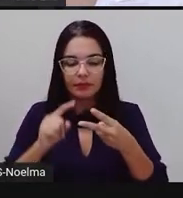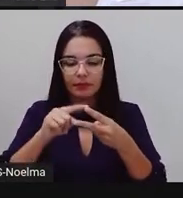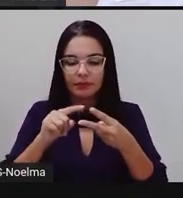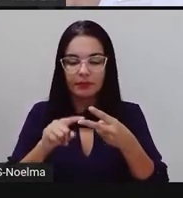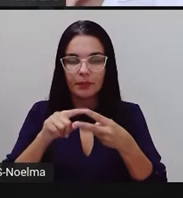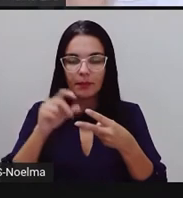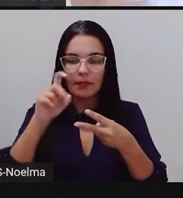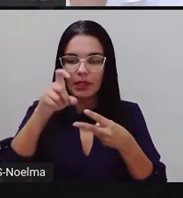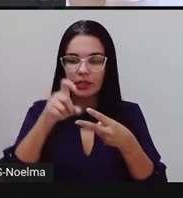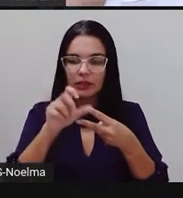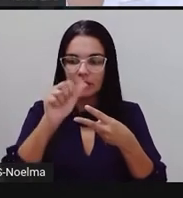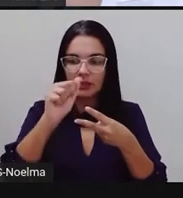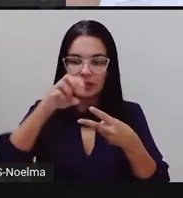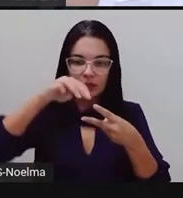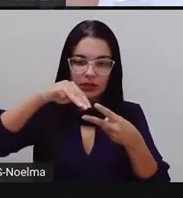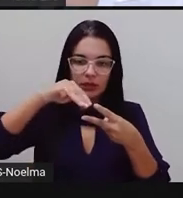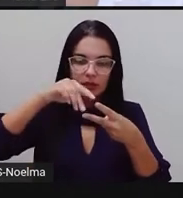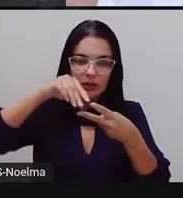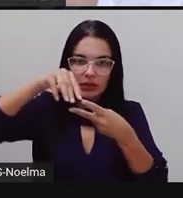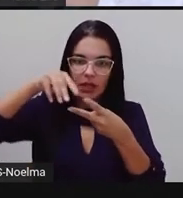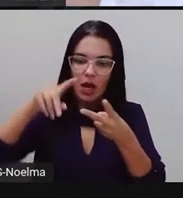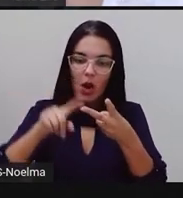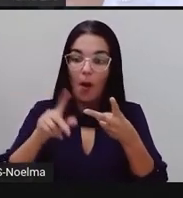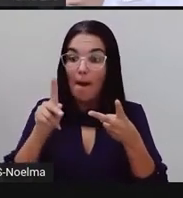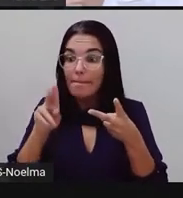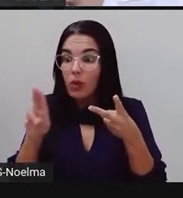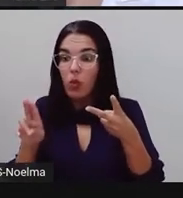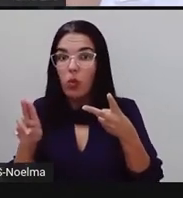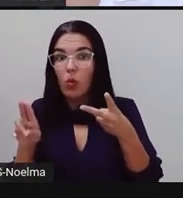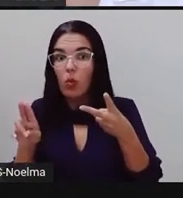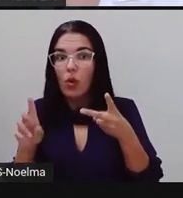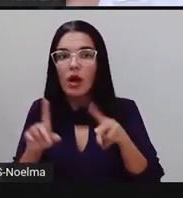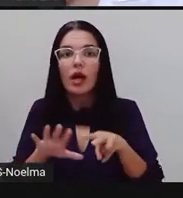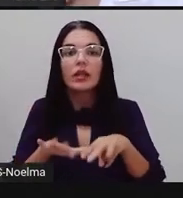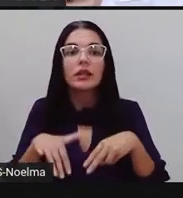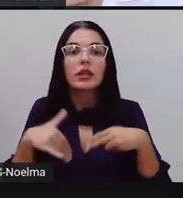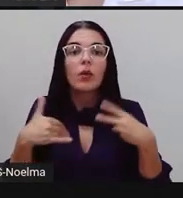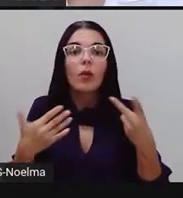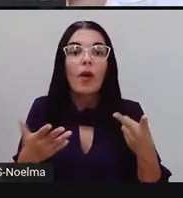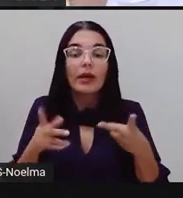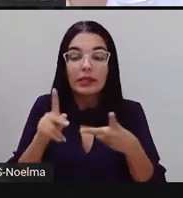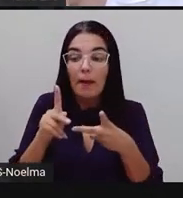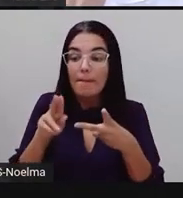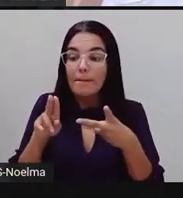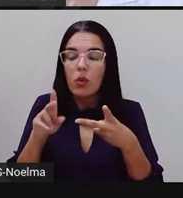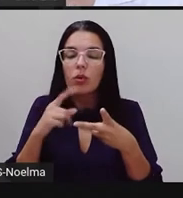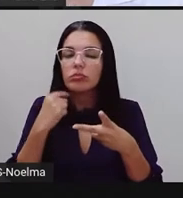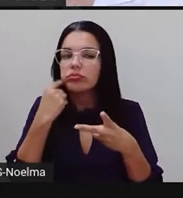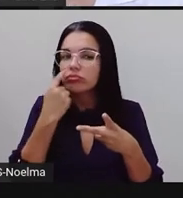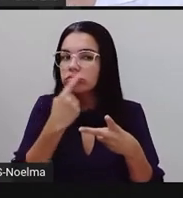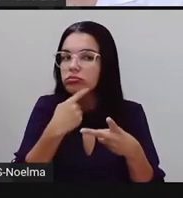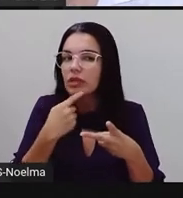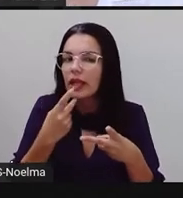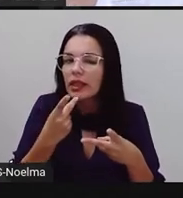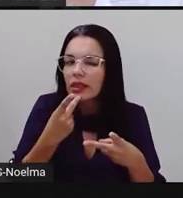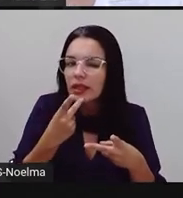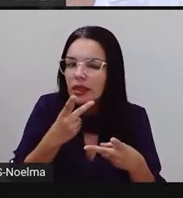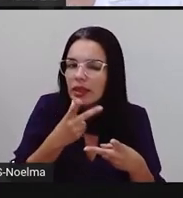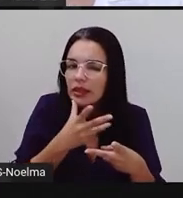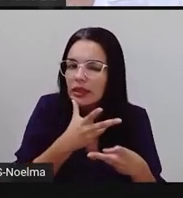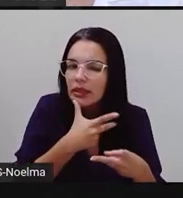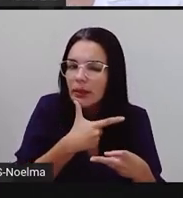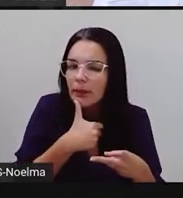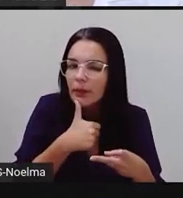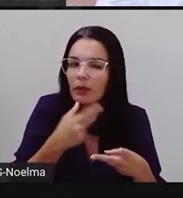shampoo, shampoo. Qual é a sílaba que eu demoro mais tempo falando? Ou seja, qual